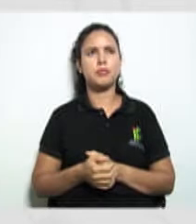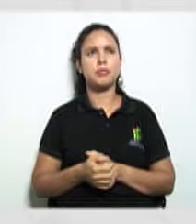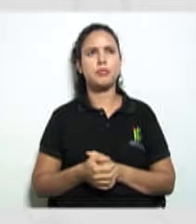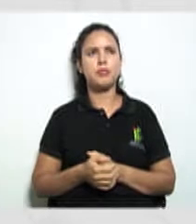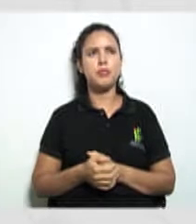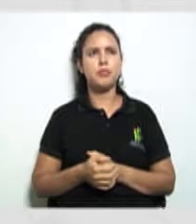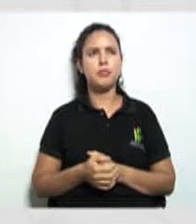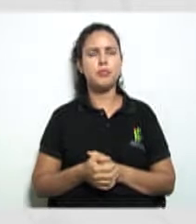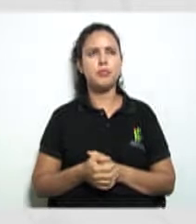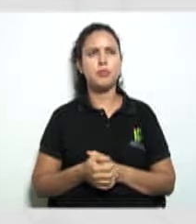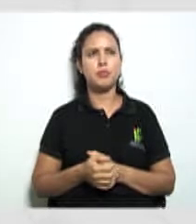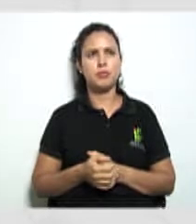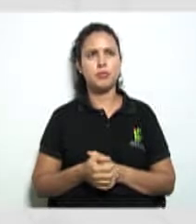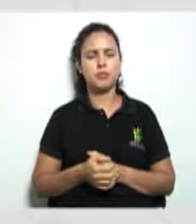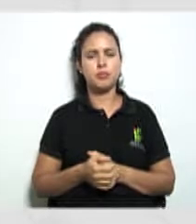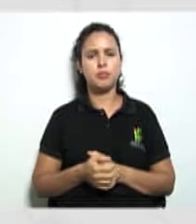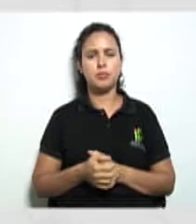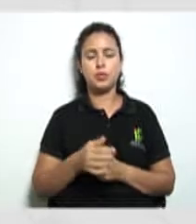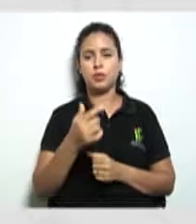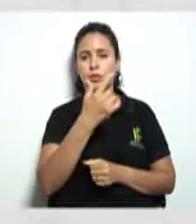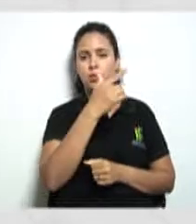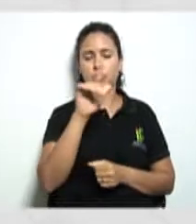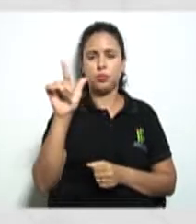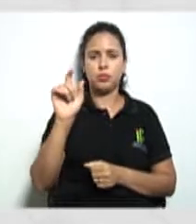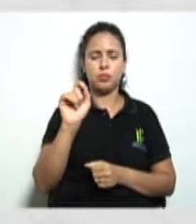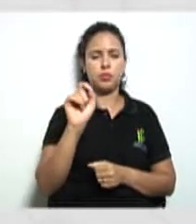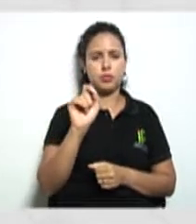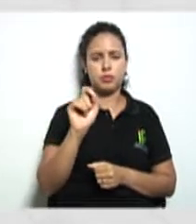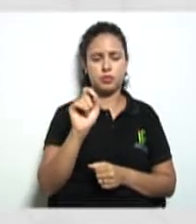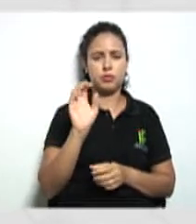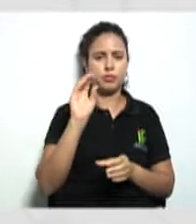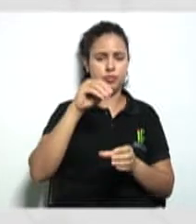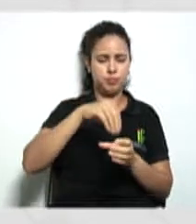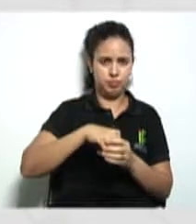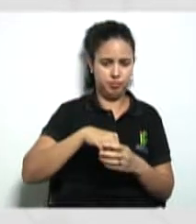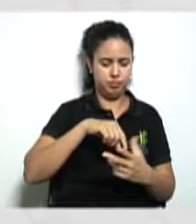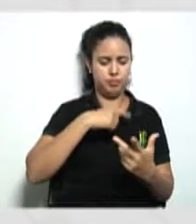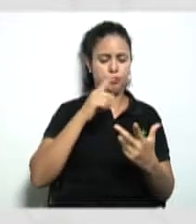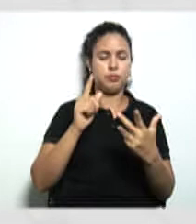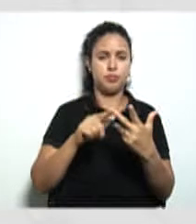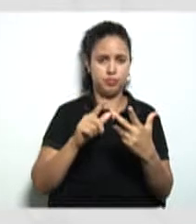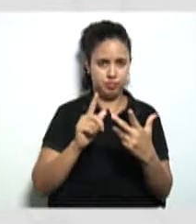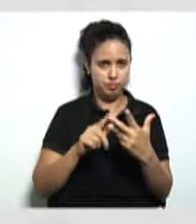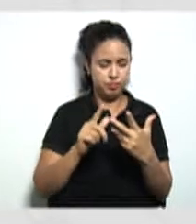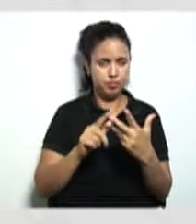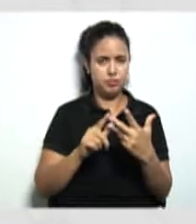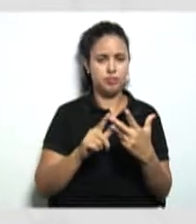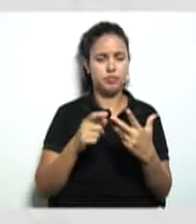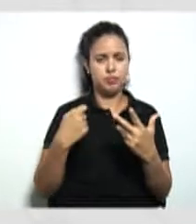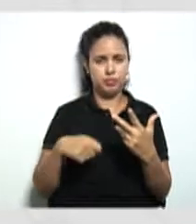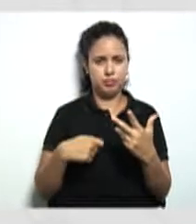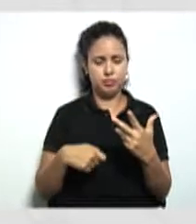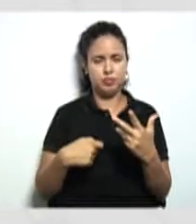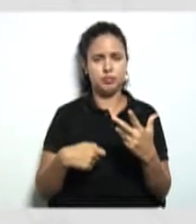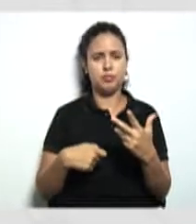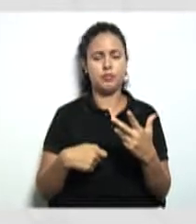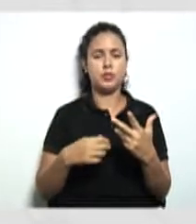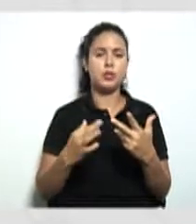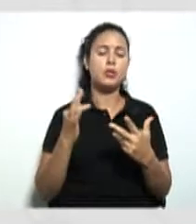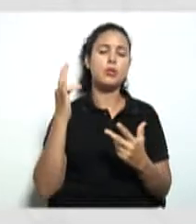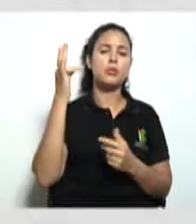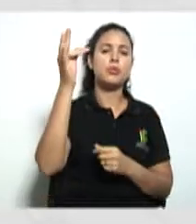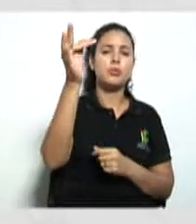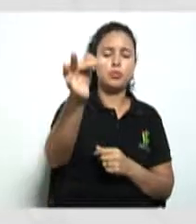Outro ponto aqui ainda. Ainda dentro do terceiro passo, que nós precisamos ter em mente. Os futuros